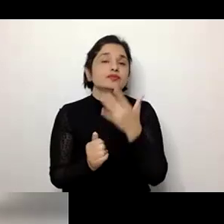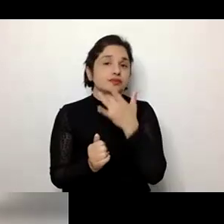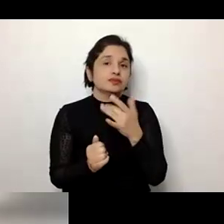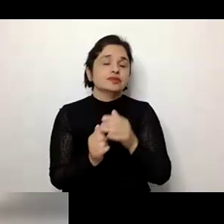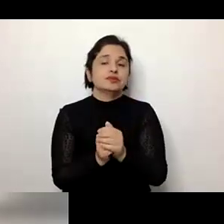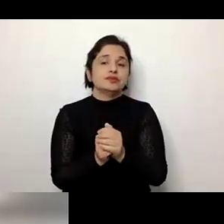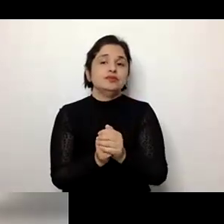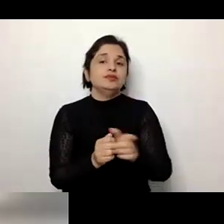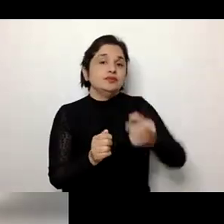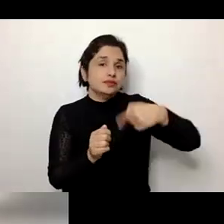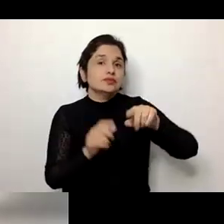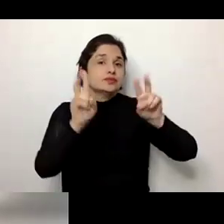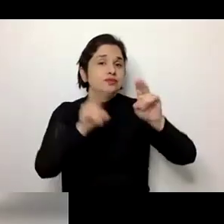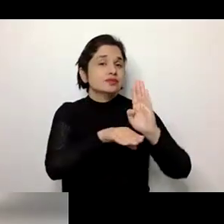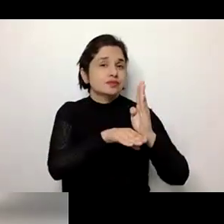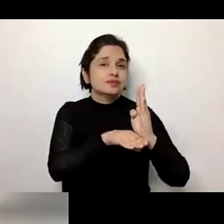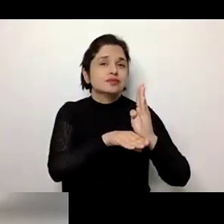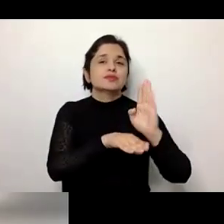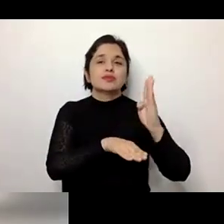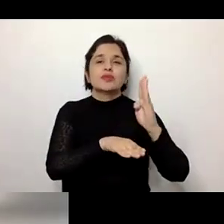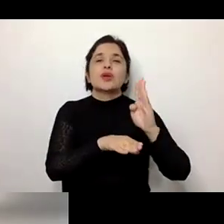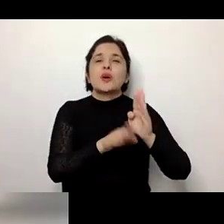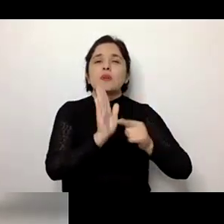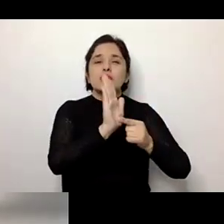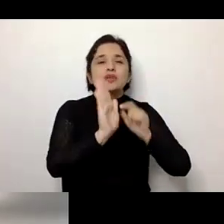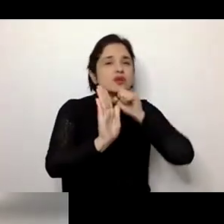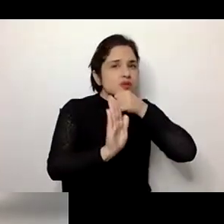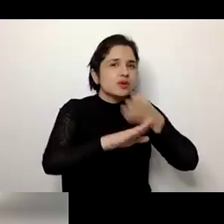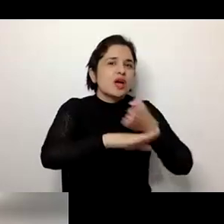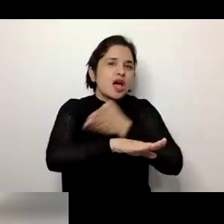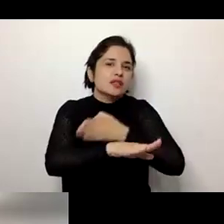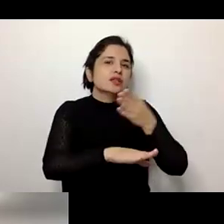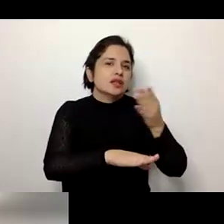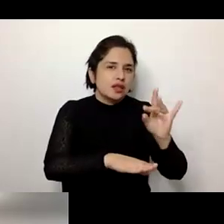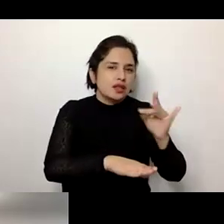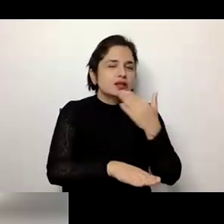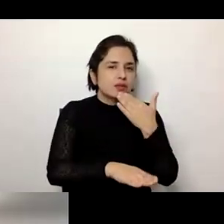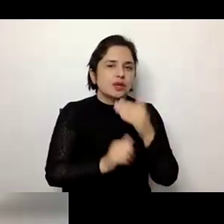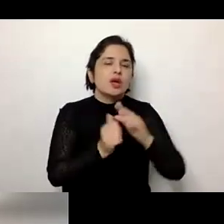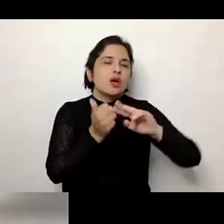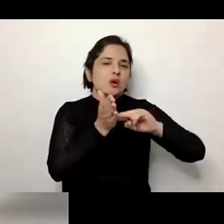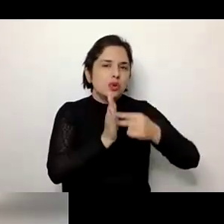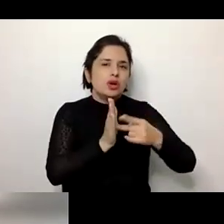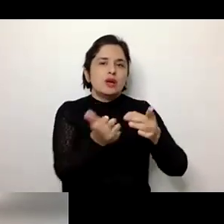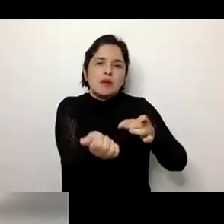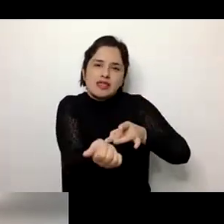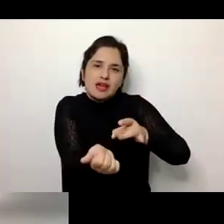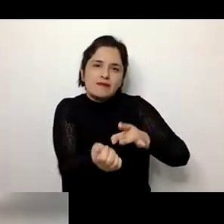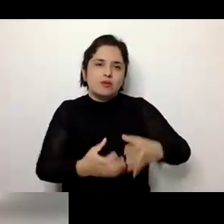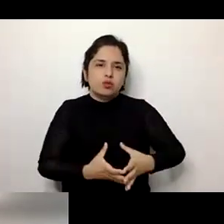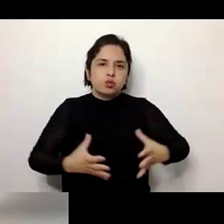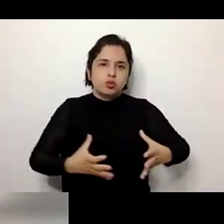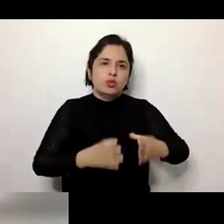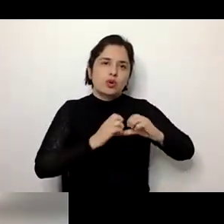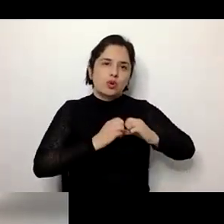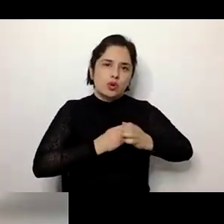eles biológicamente apresentam um envejecimento que também é prematuro, presentam problemas de diabetes, de obesidade, incluso